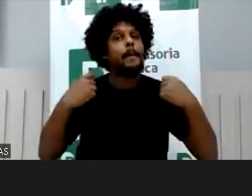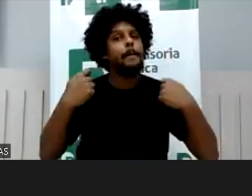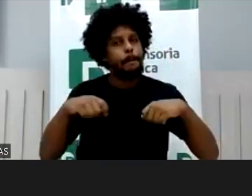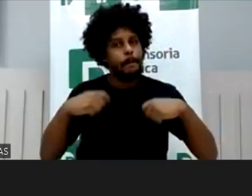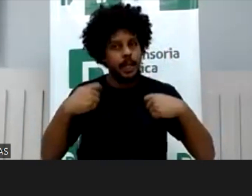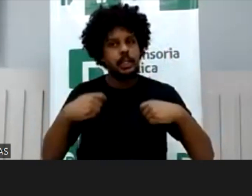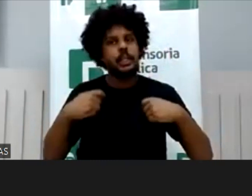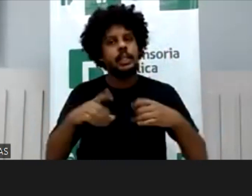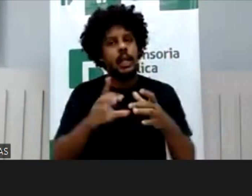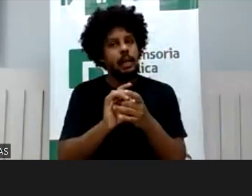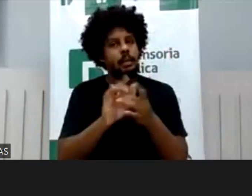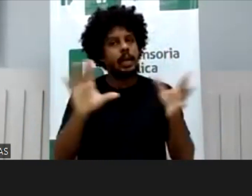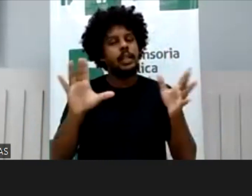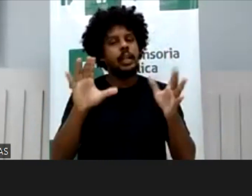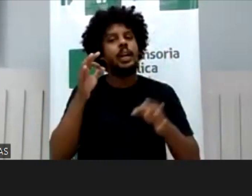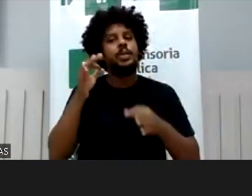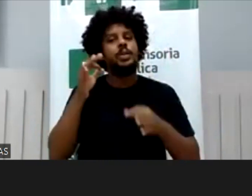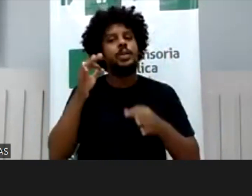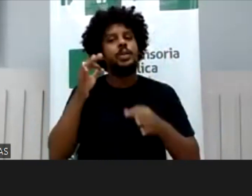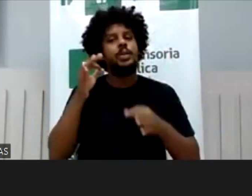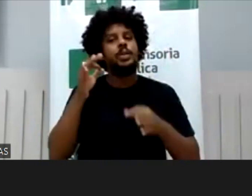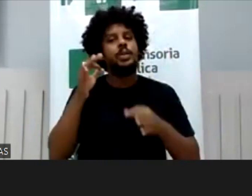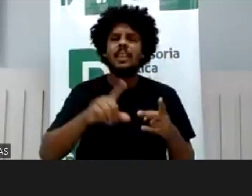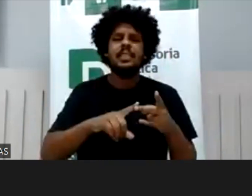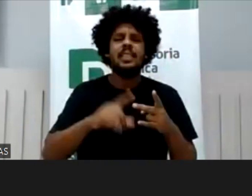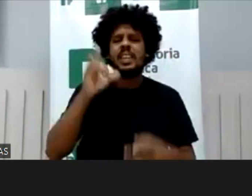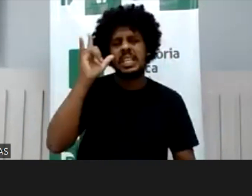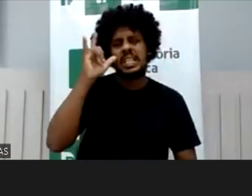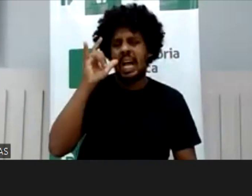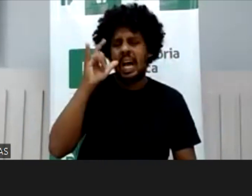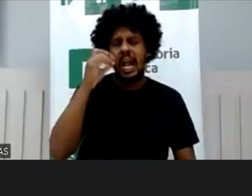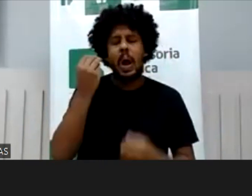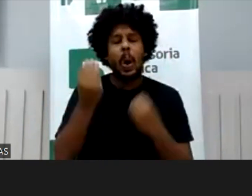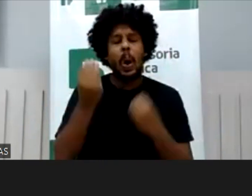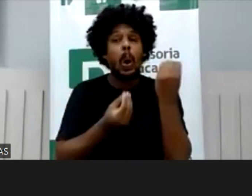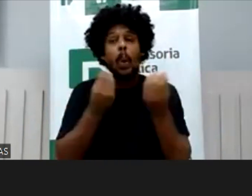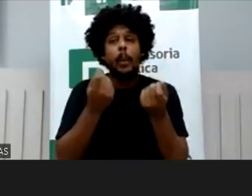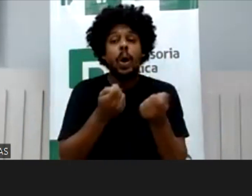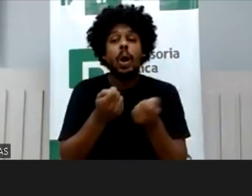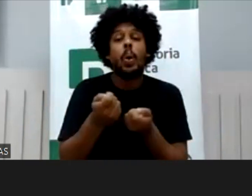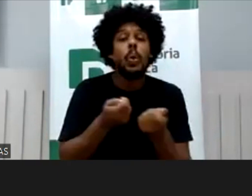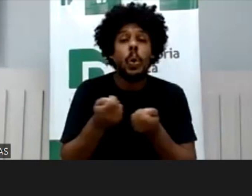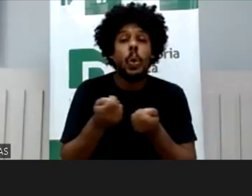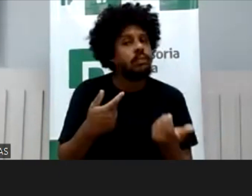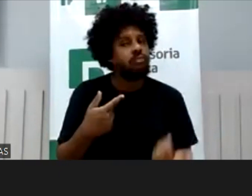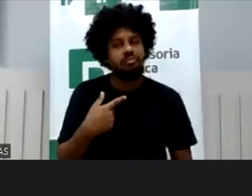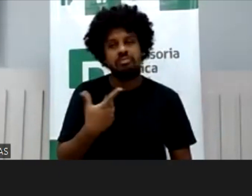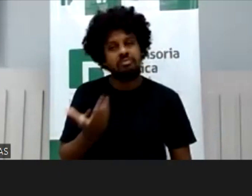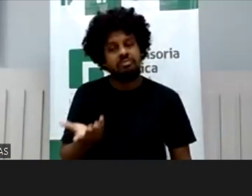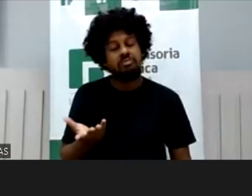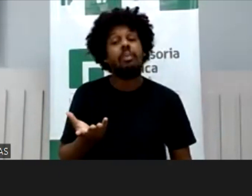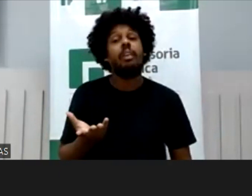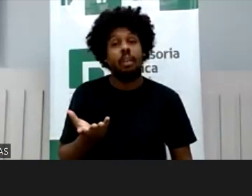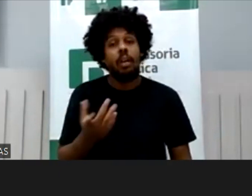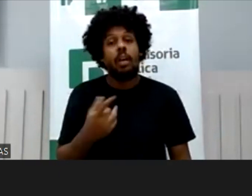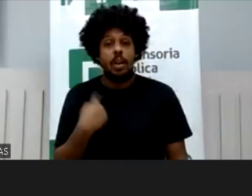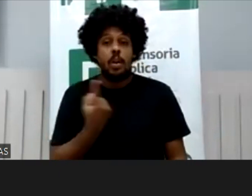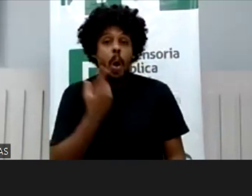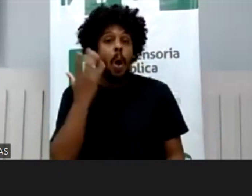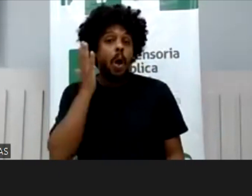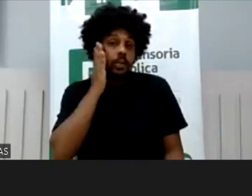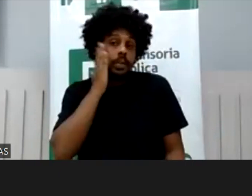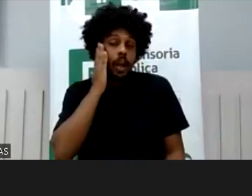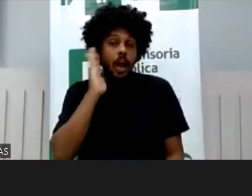ela não vai simplesmente aparecer. E no Instagram, como que é feito esse controle, né, então a gente sabe que estão aí, as crianças